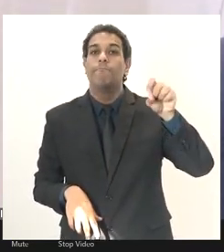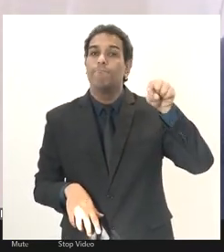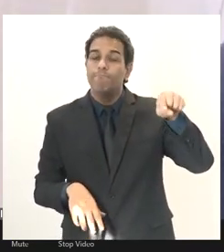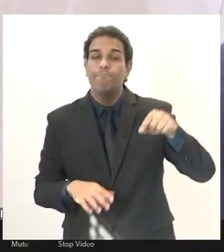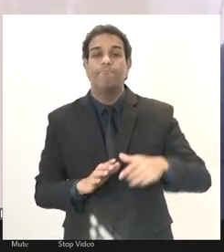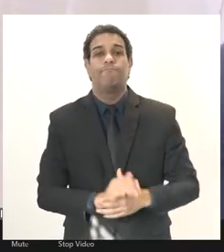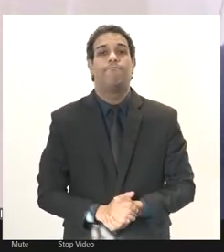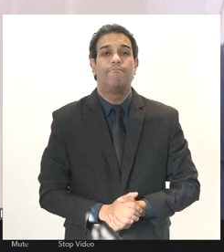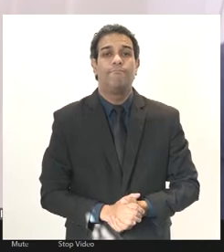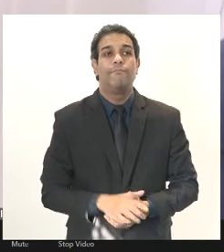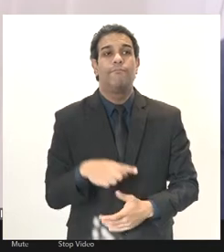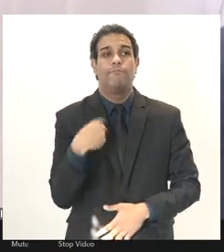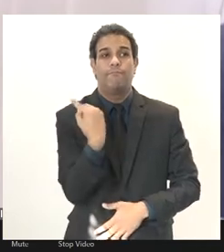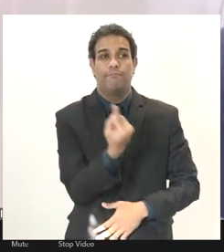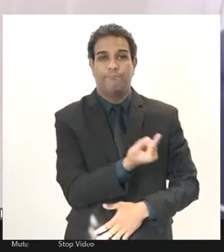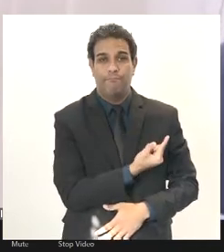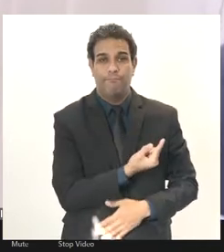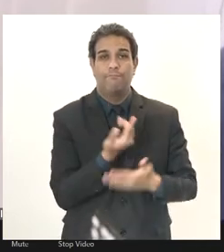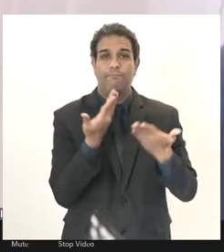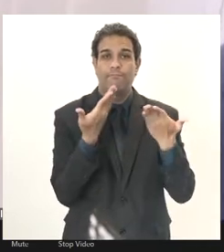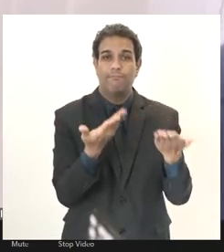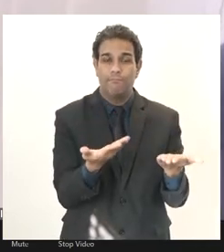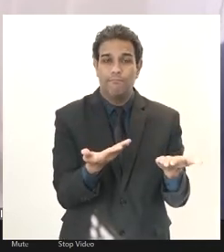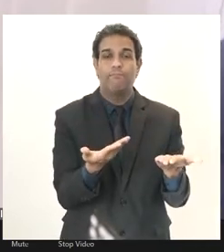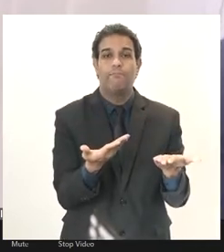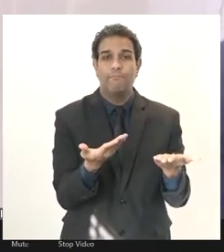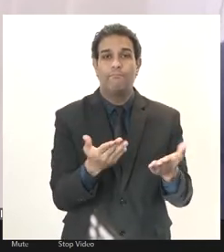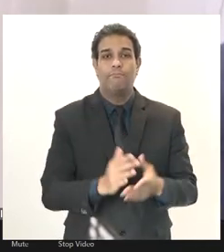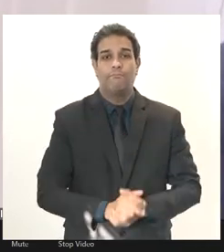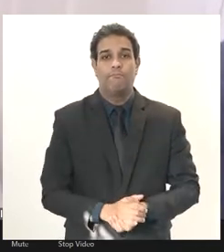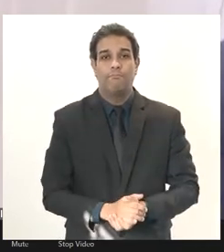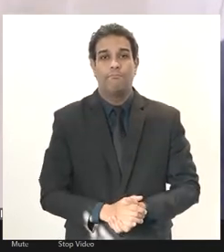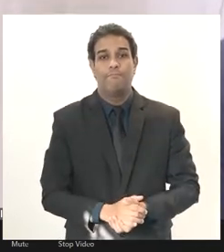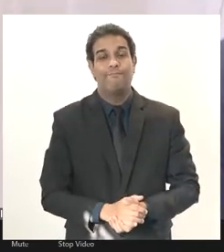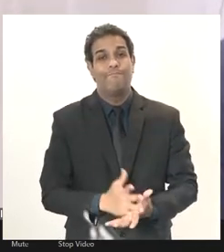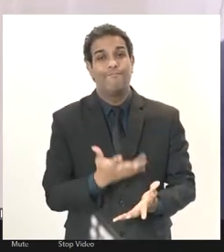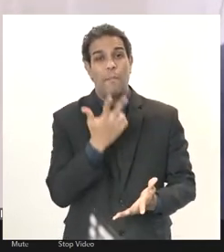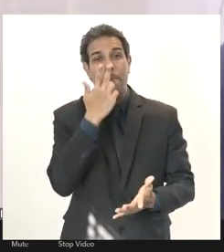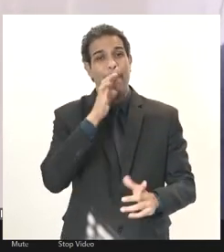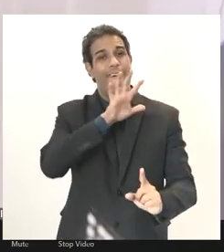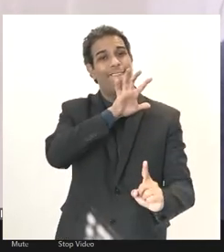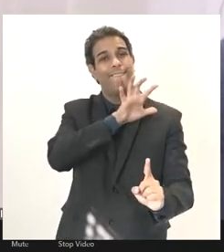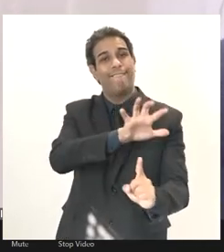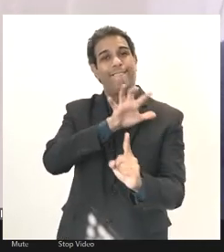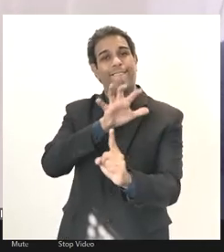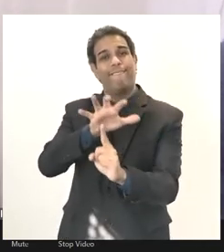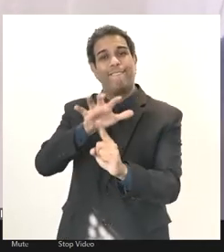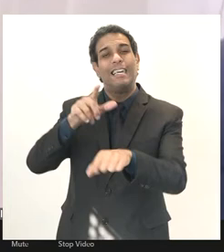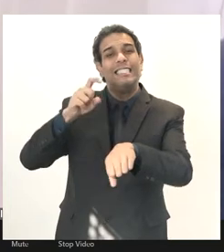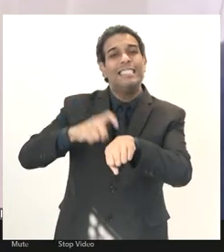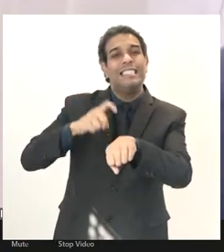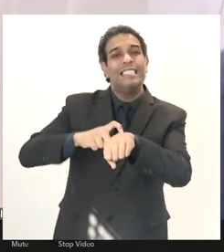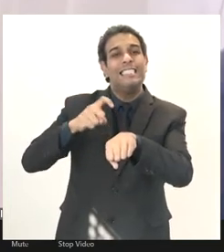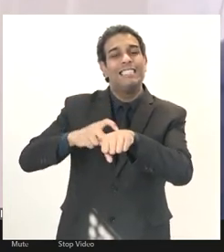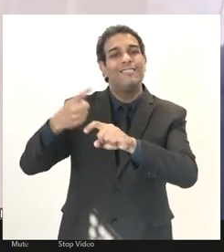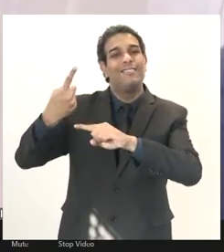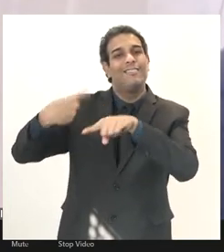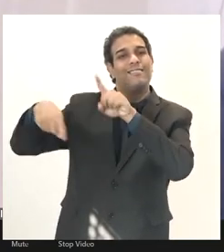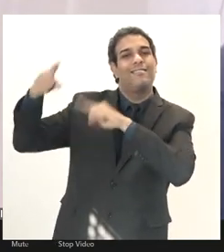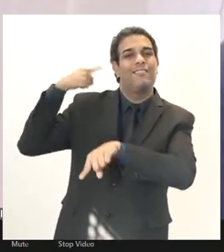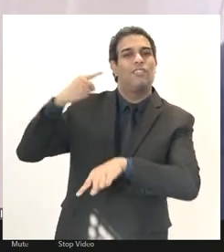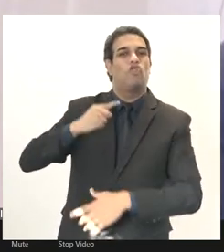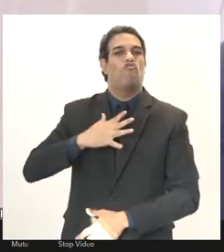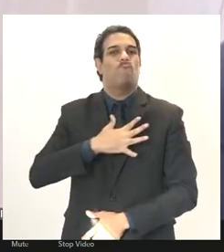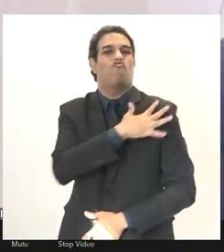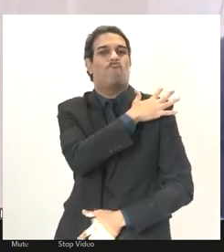e a gente tem uma influência do tempo do coronelismo aqui